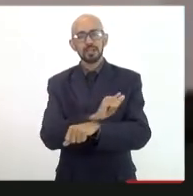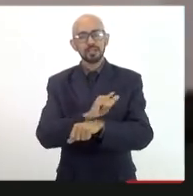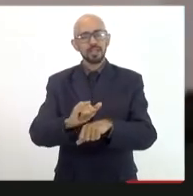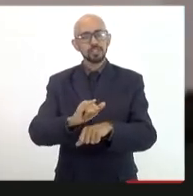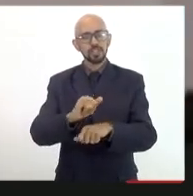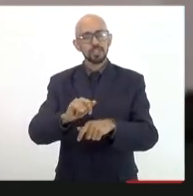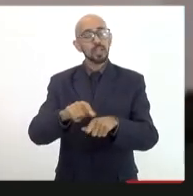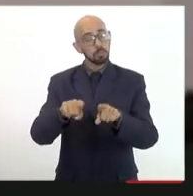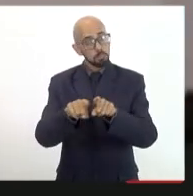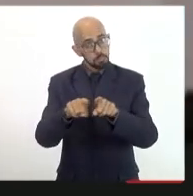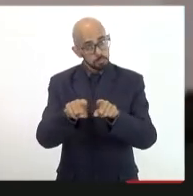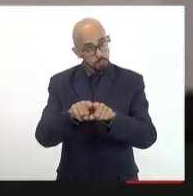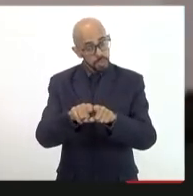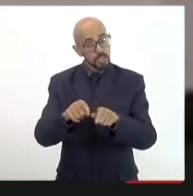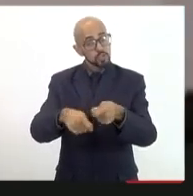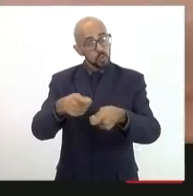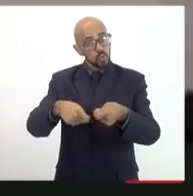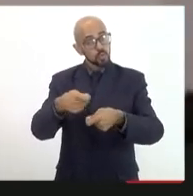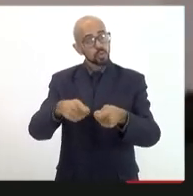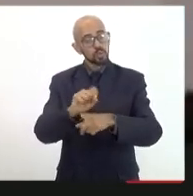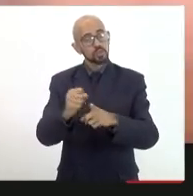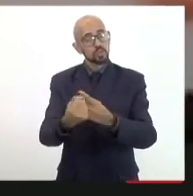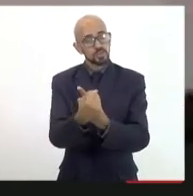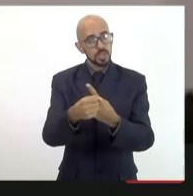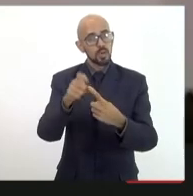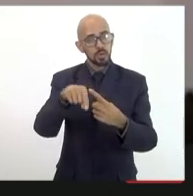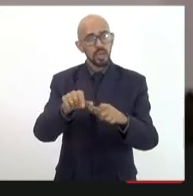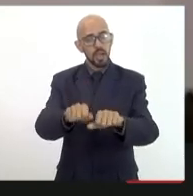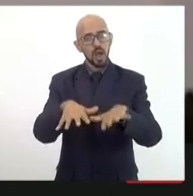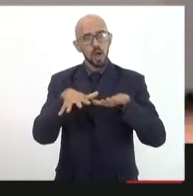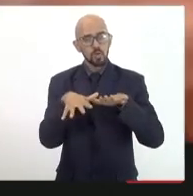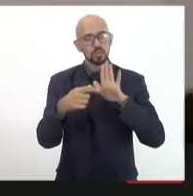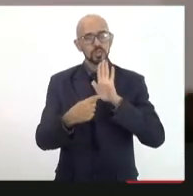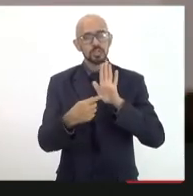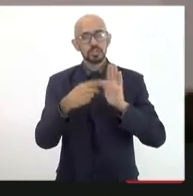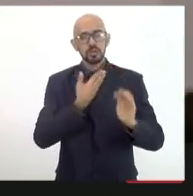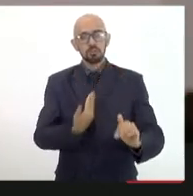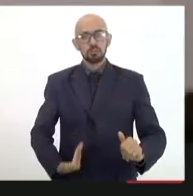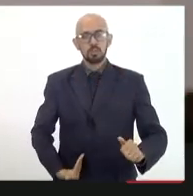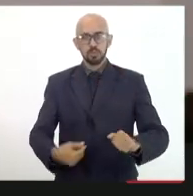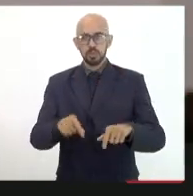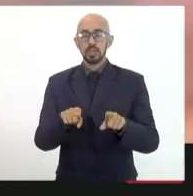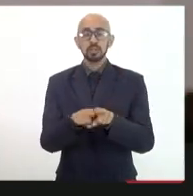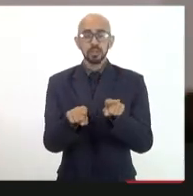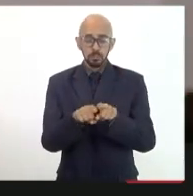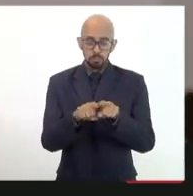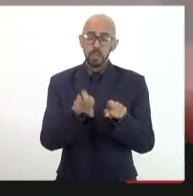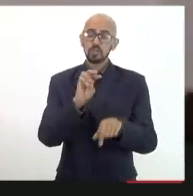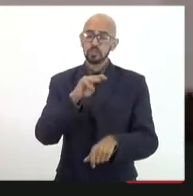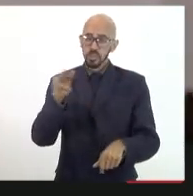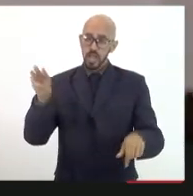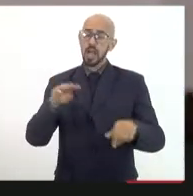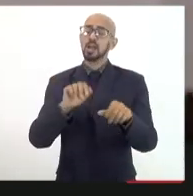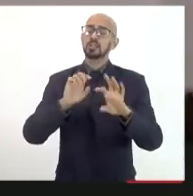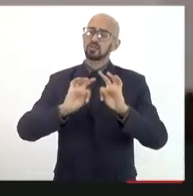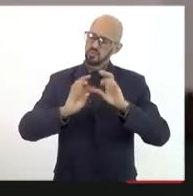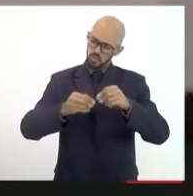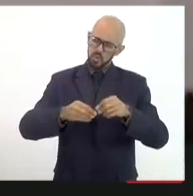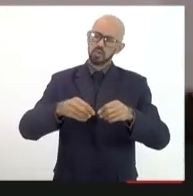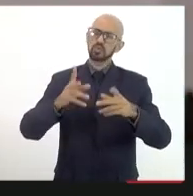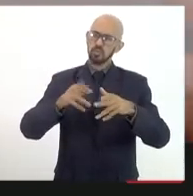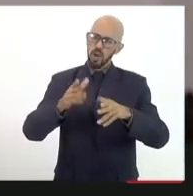social também audiência pública além das páginas de transparência sites e tal audiência pública semestral